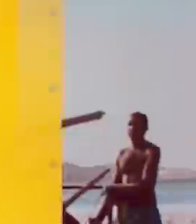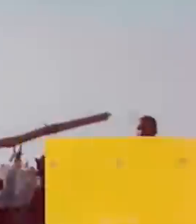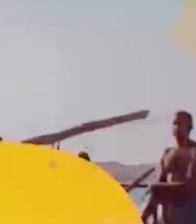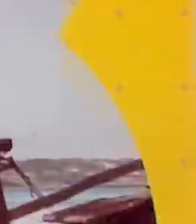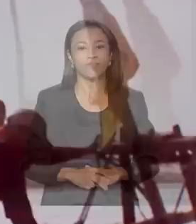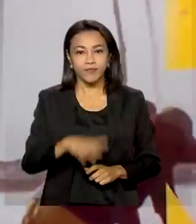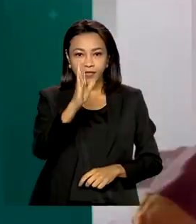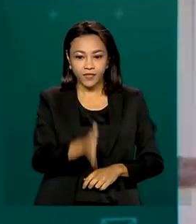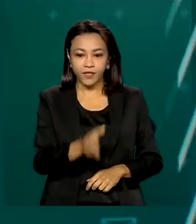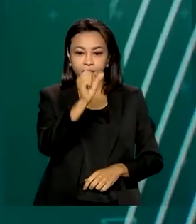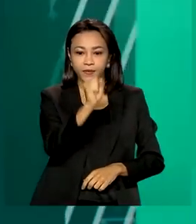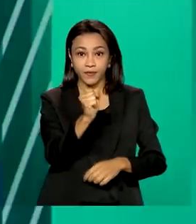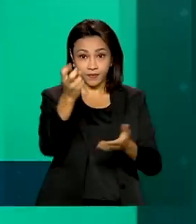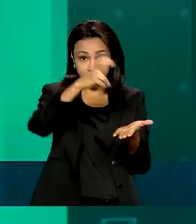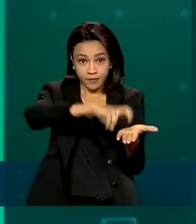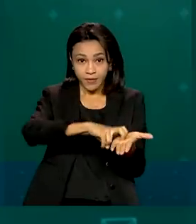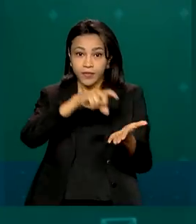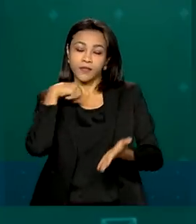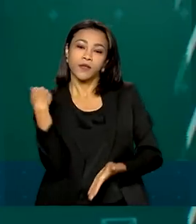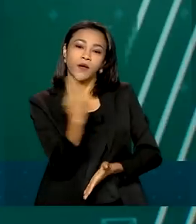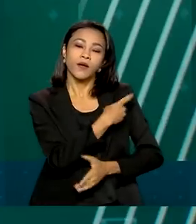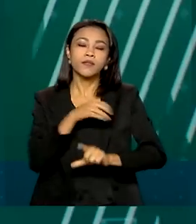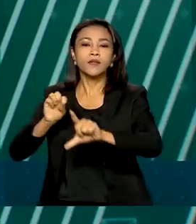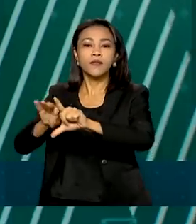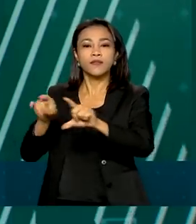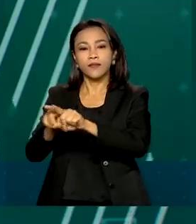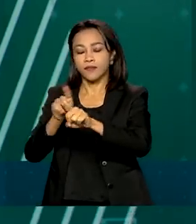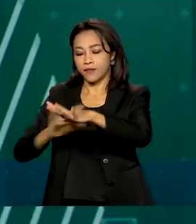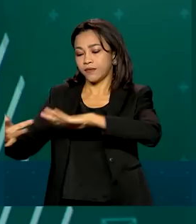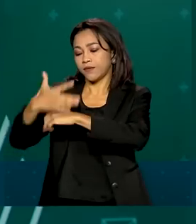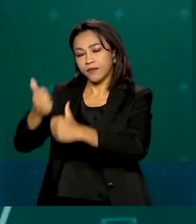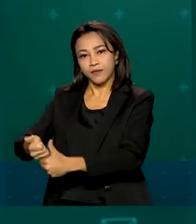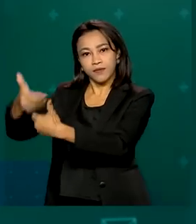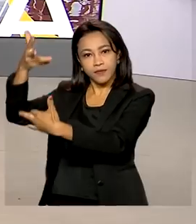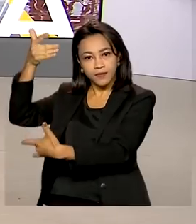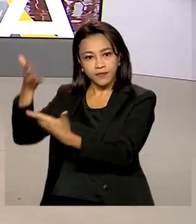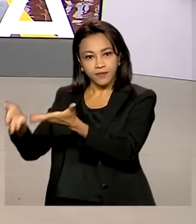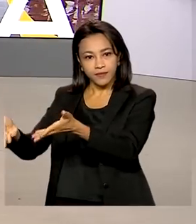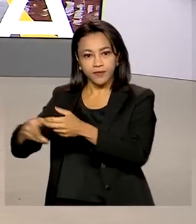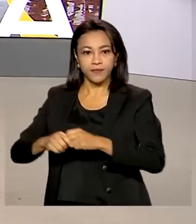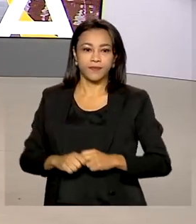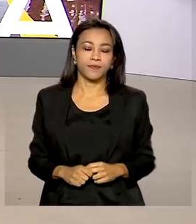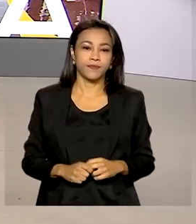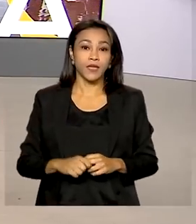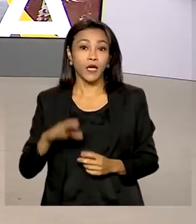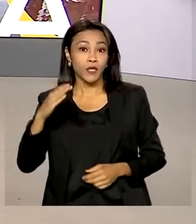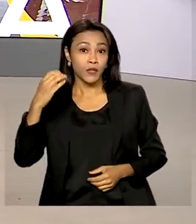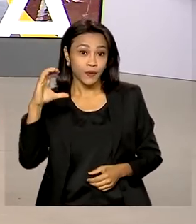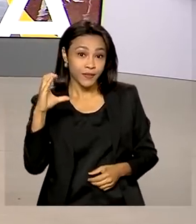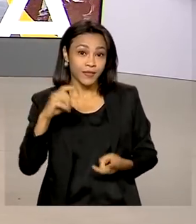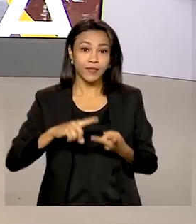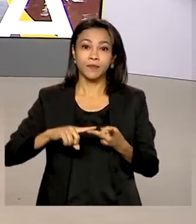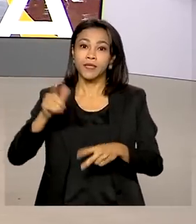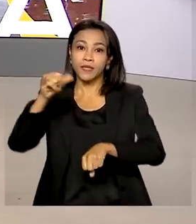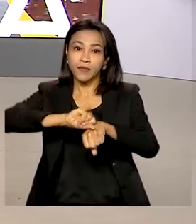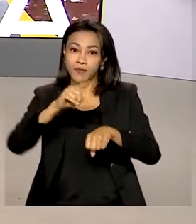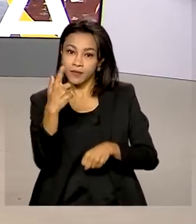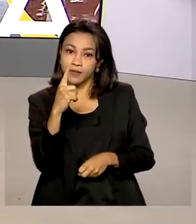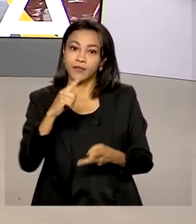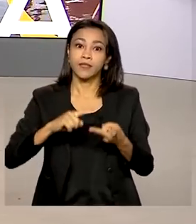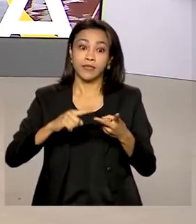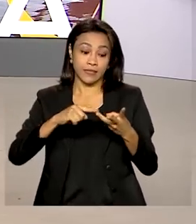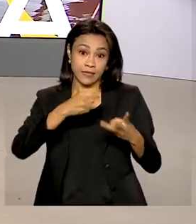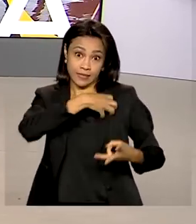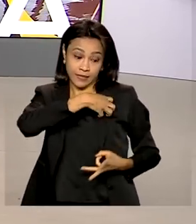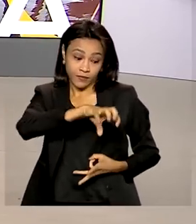São 8 horas da manhã, estamos ao vivo também pelas redes sociais. Curitiba, Goiânia e Salvador serão as